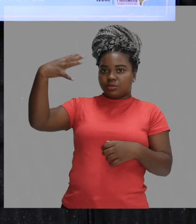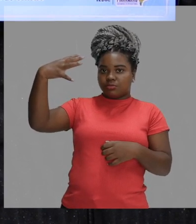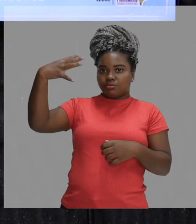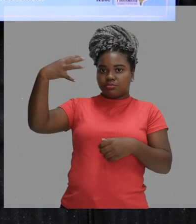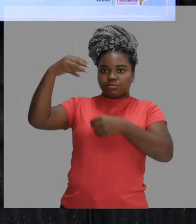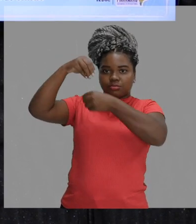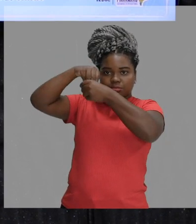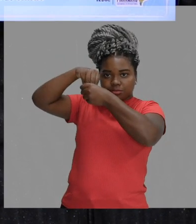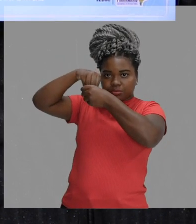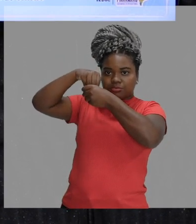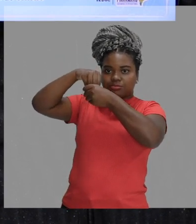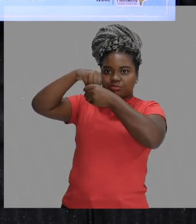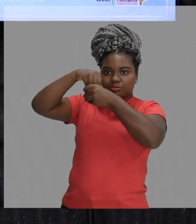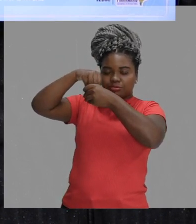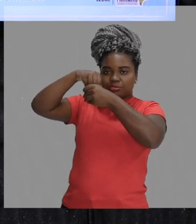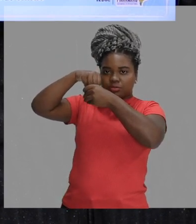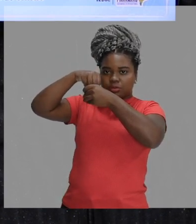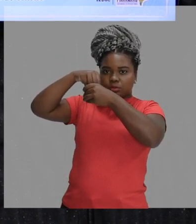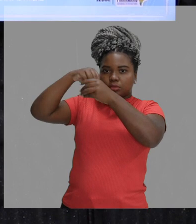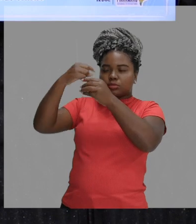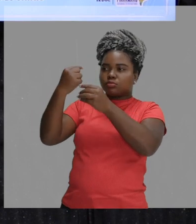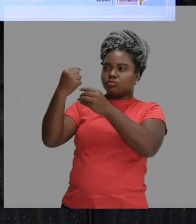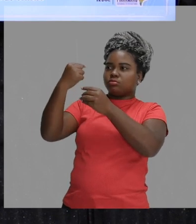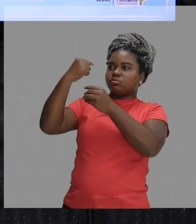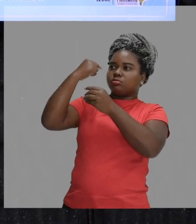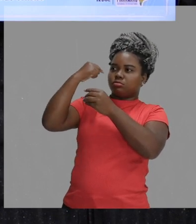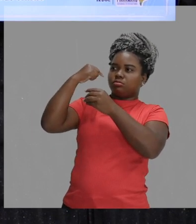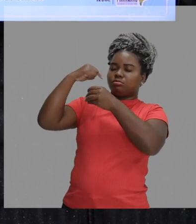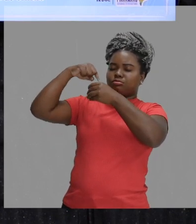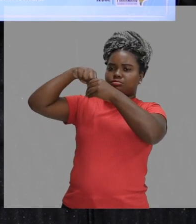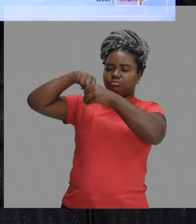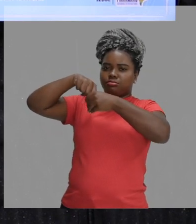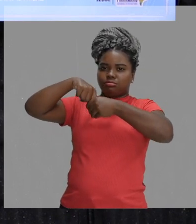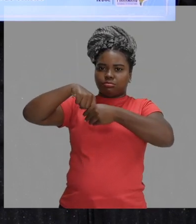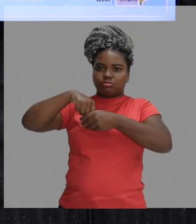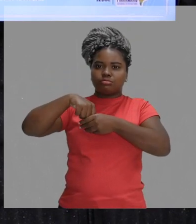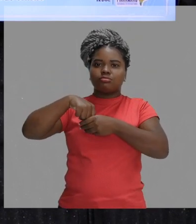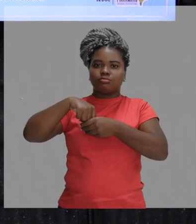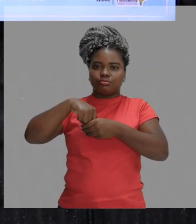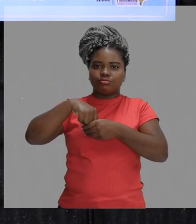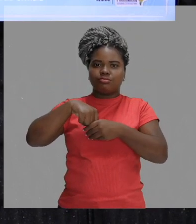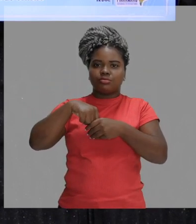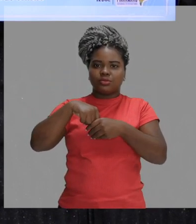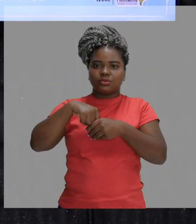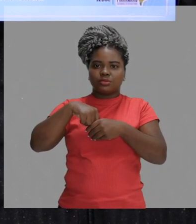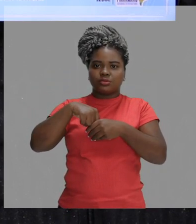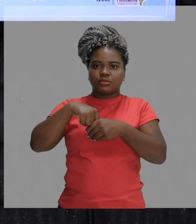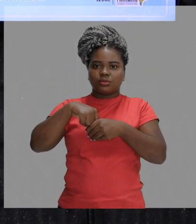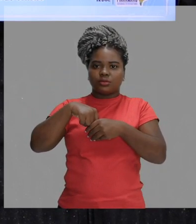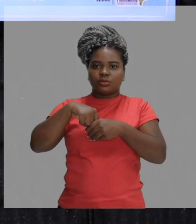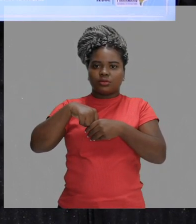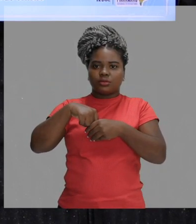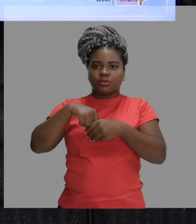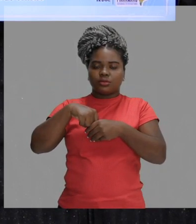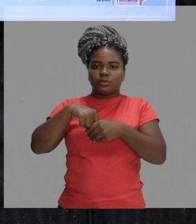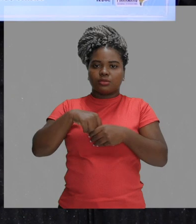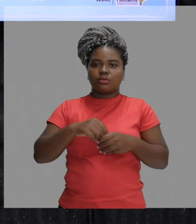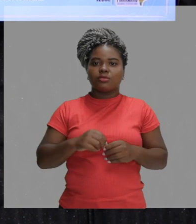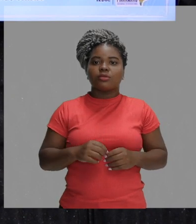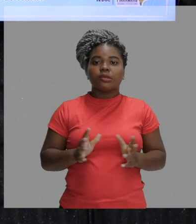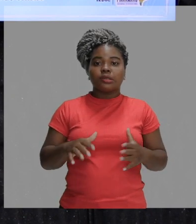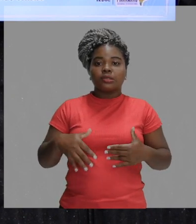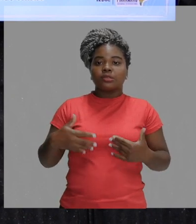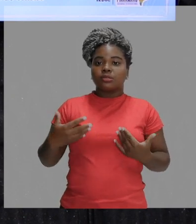e a imagem ela é projetada lá no fundo do olho. Vocês terão uma aula sobre o aparelho óptico